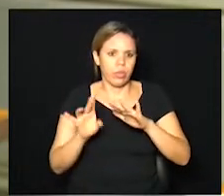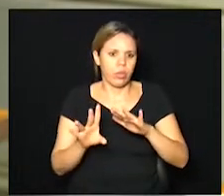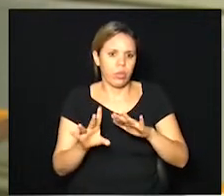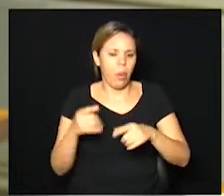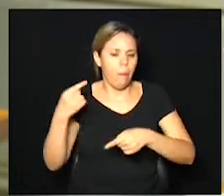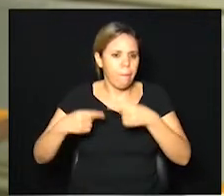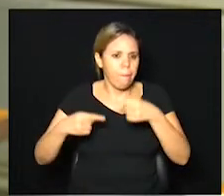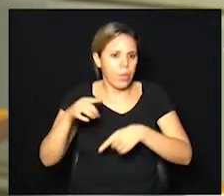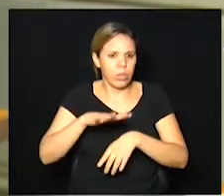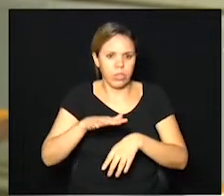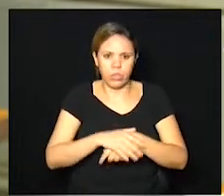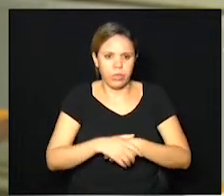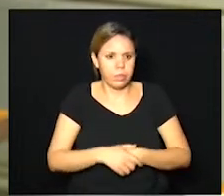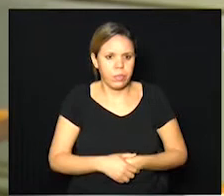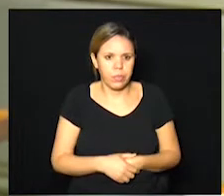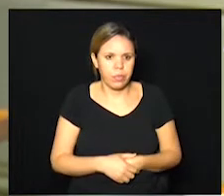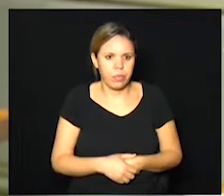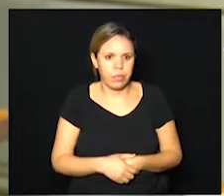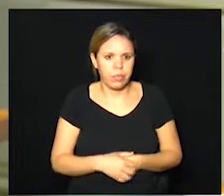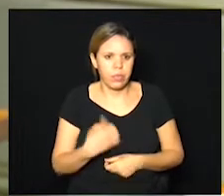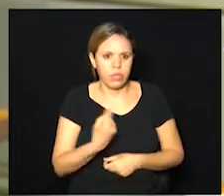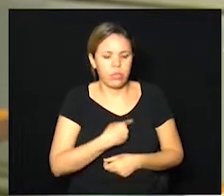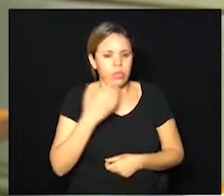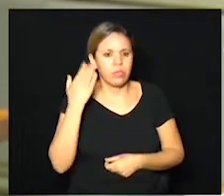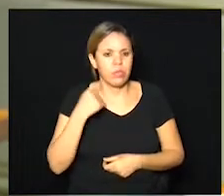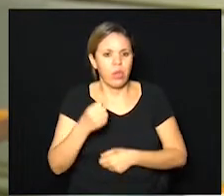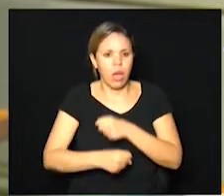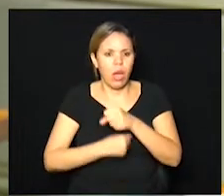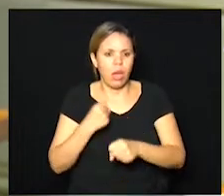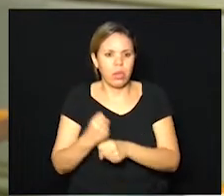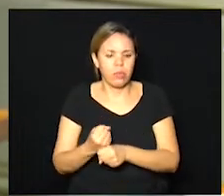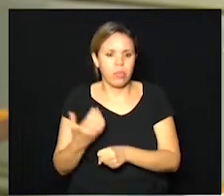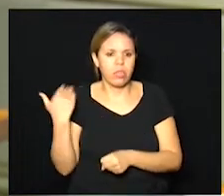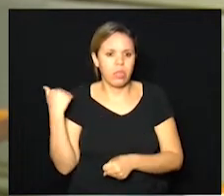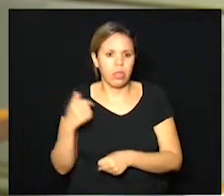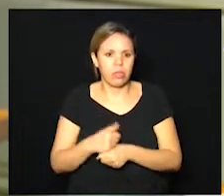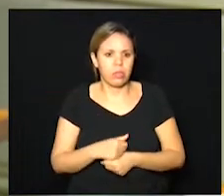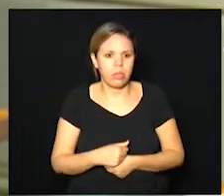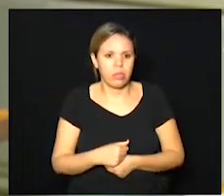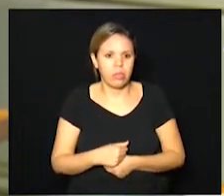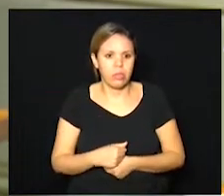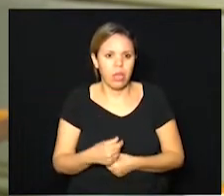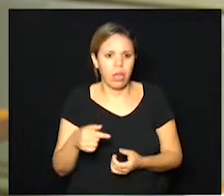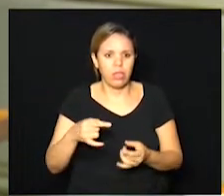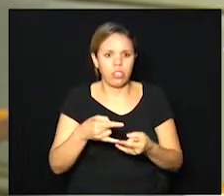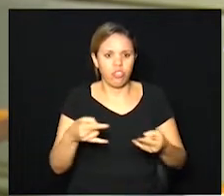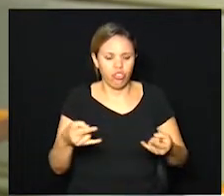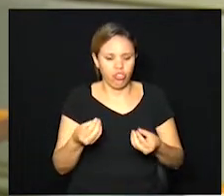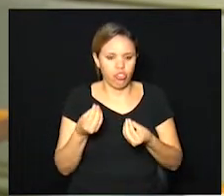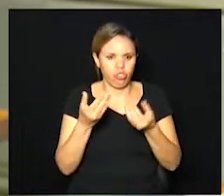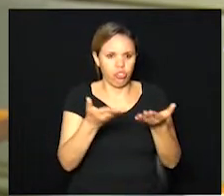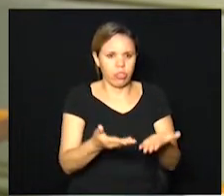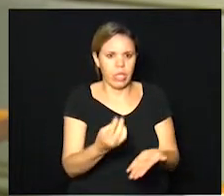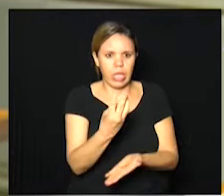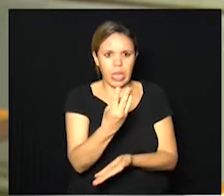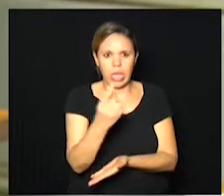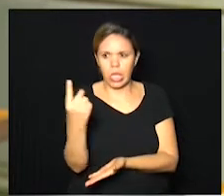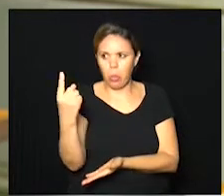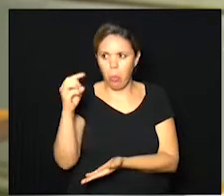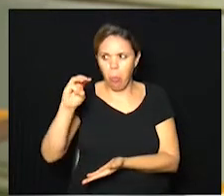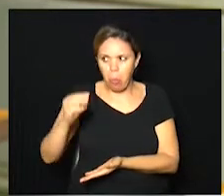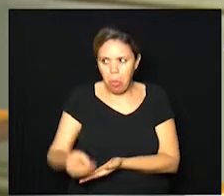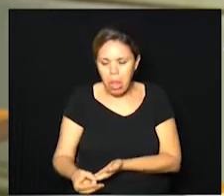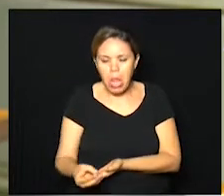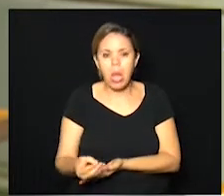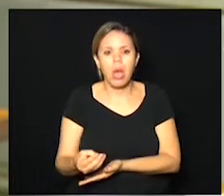políticas. políticas, como sabemos, no ano passado, no final do ano, aqui estivemos entregando um cheque de 31 milhões e